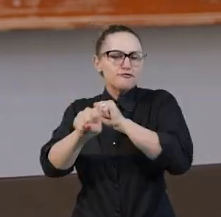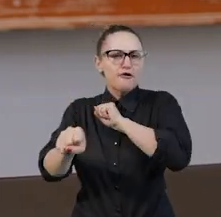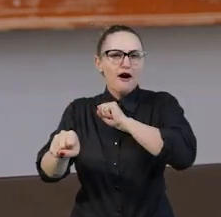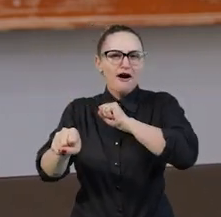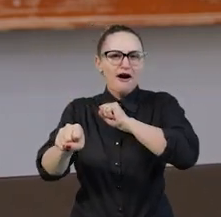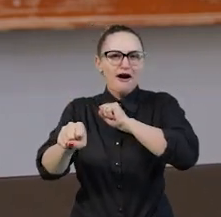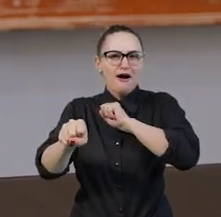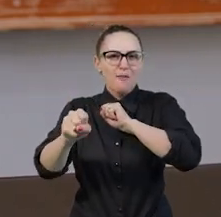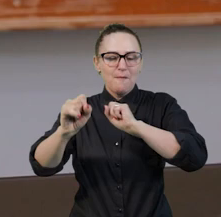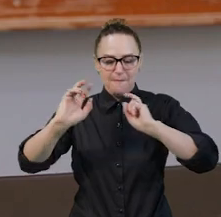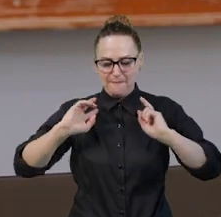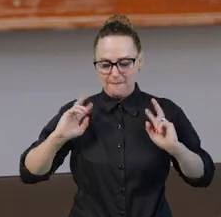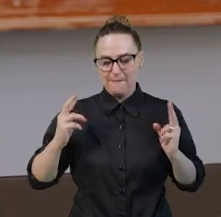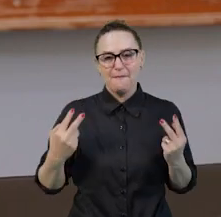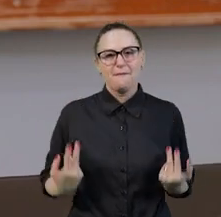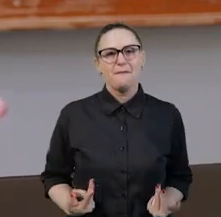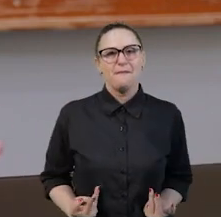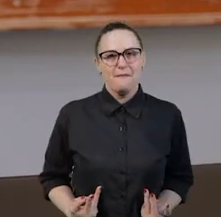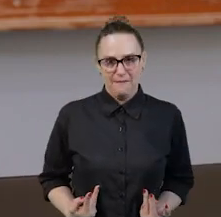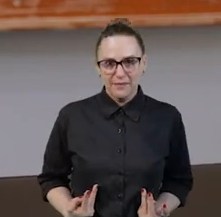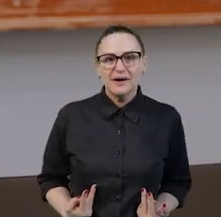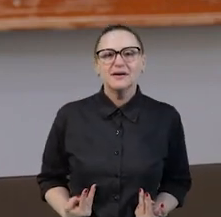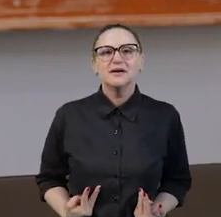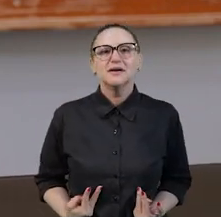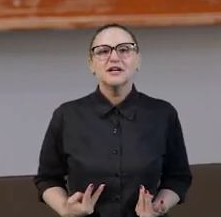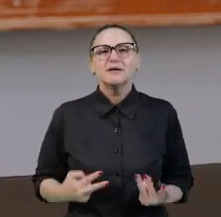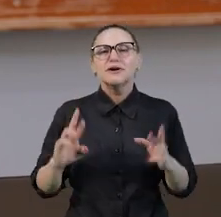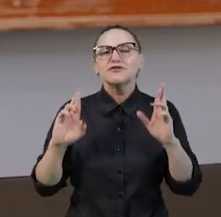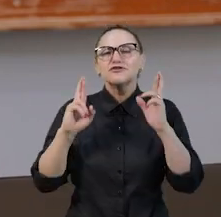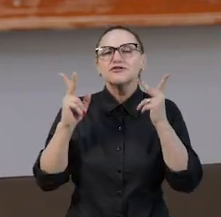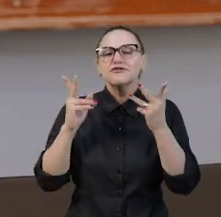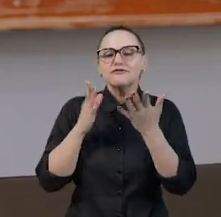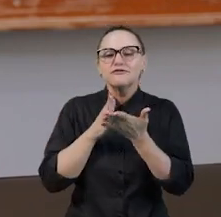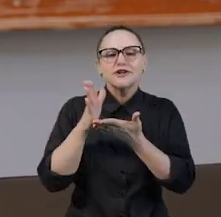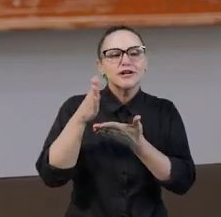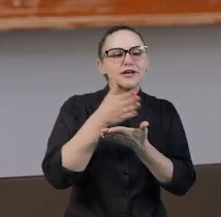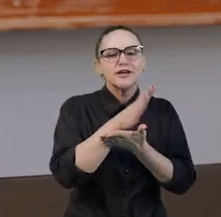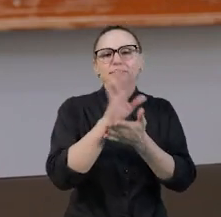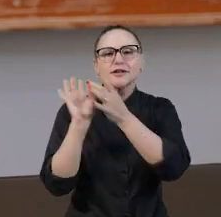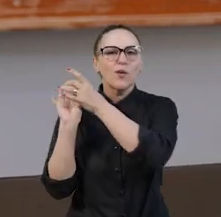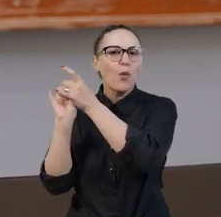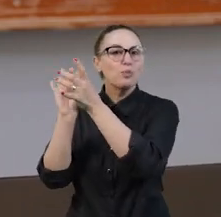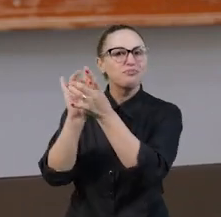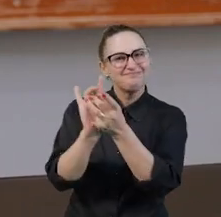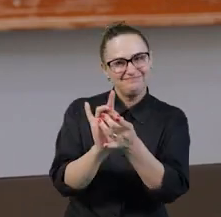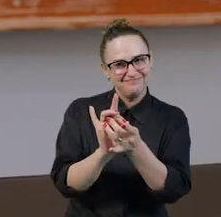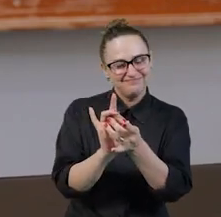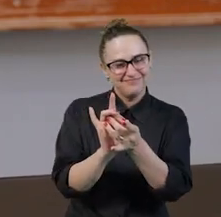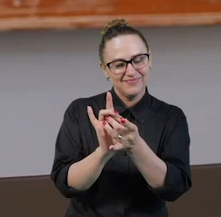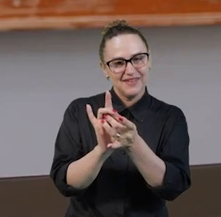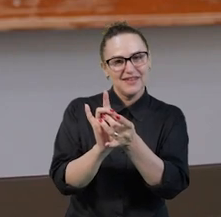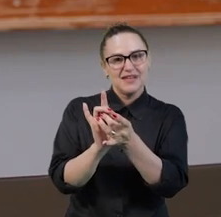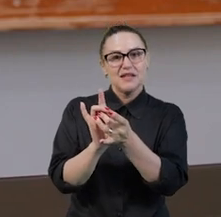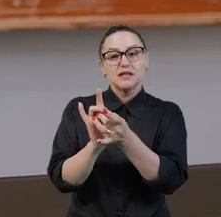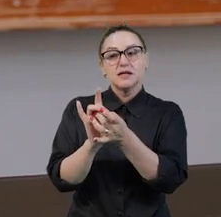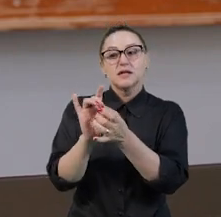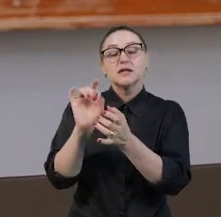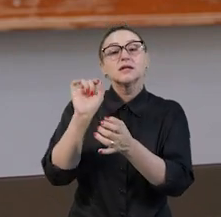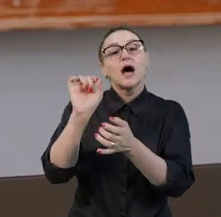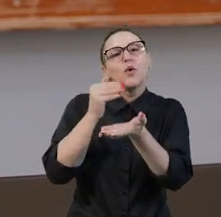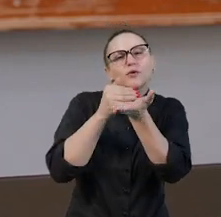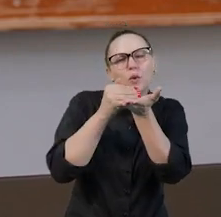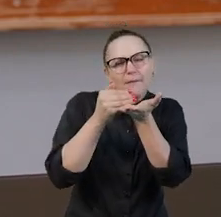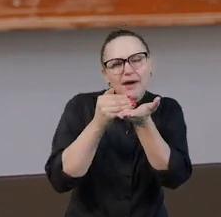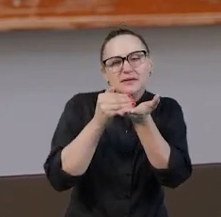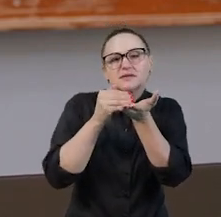indivíduos para diferentes vertentes e diferentes contextos de onde eles se originam e para onde